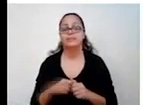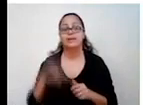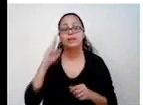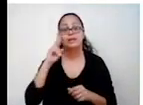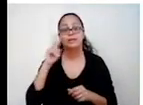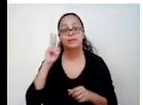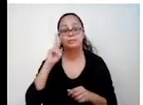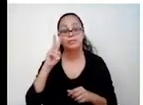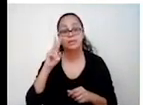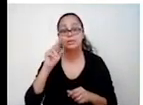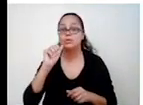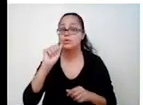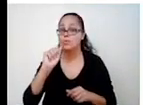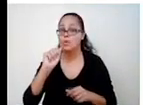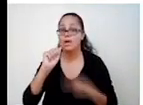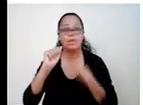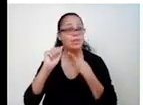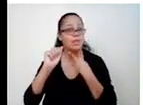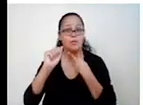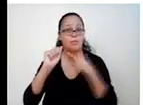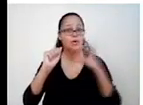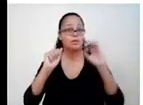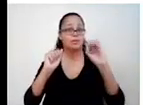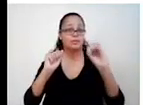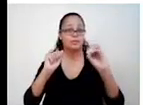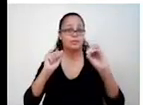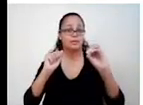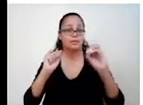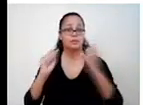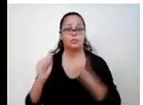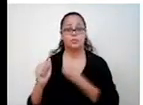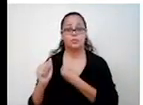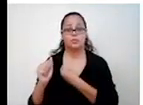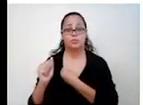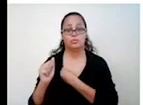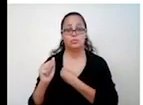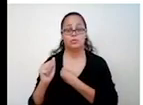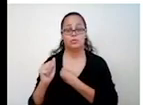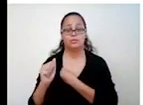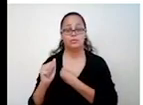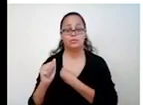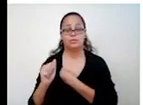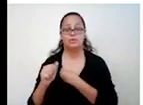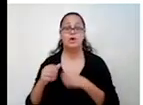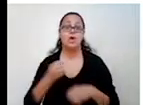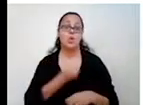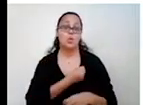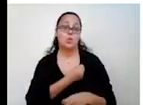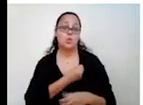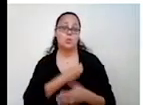Lembrando que o a não pode ser 0. O a, o b e o c são números reais.